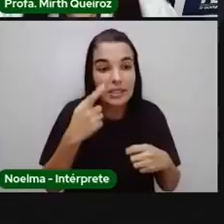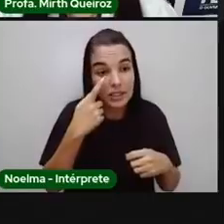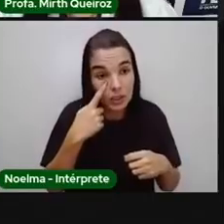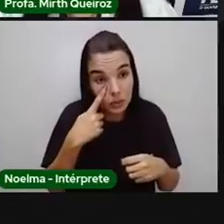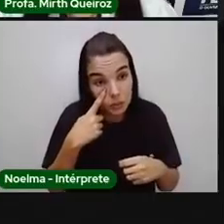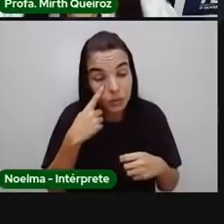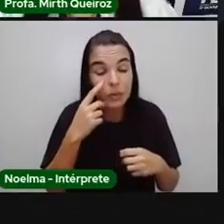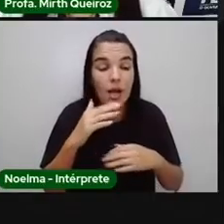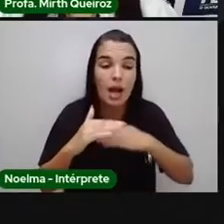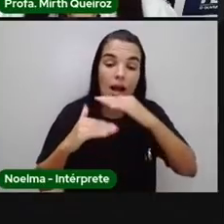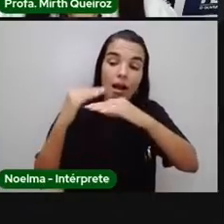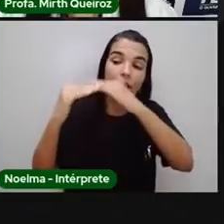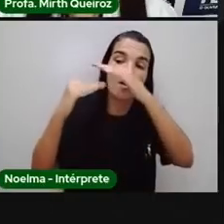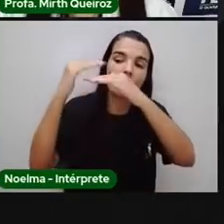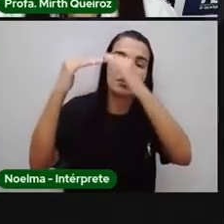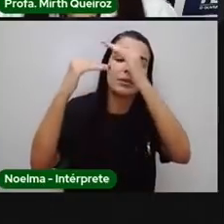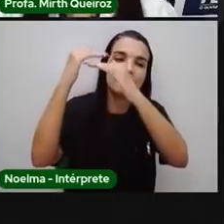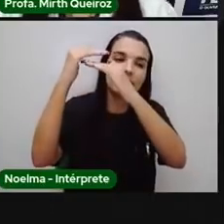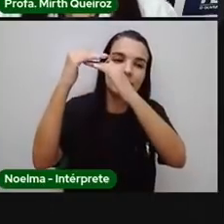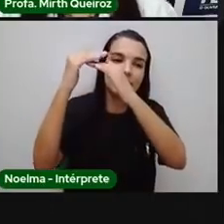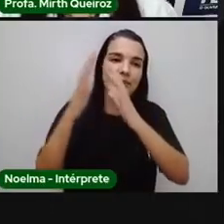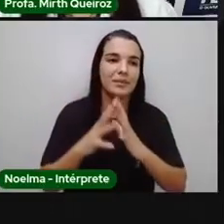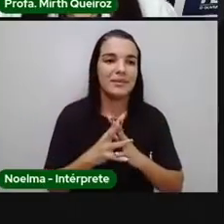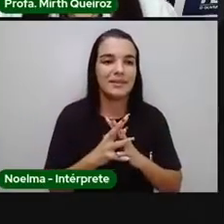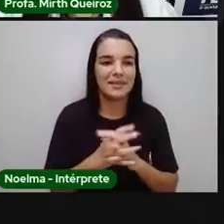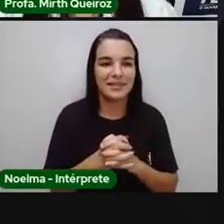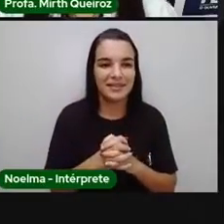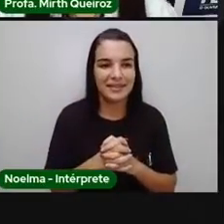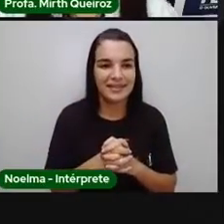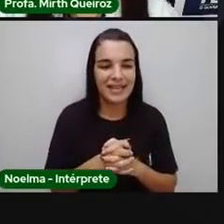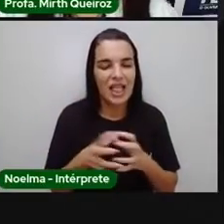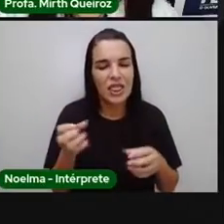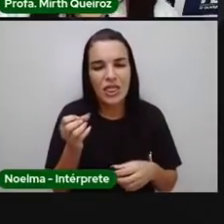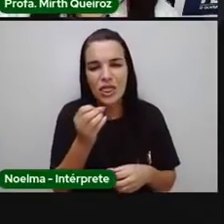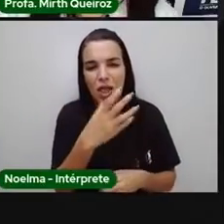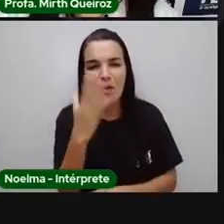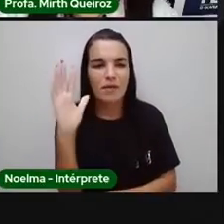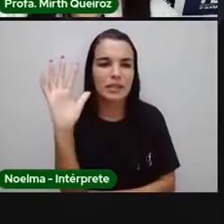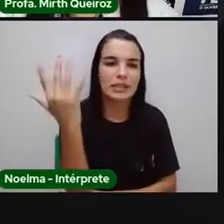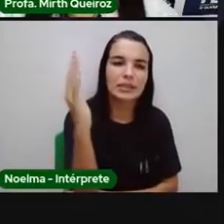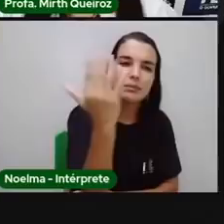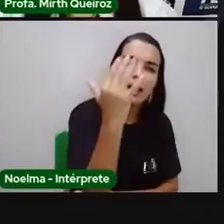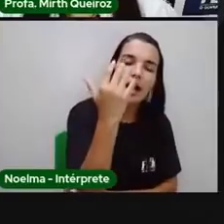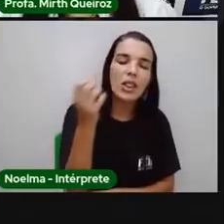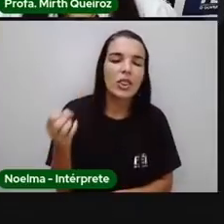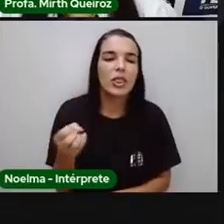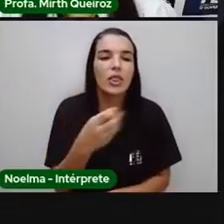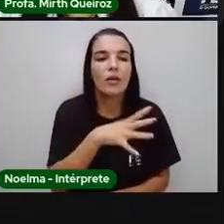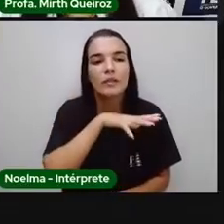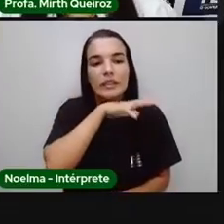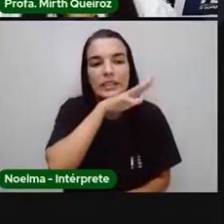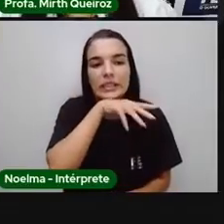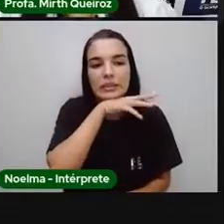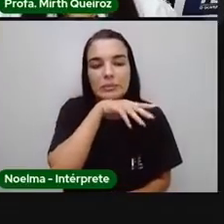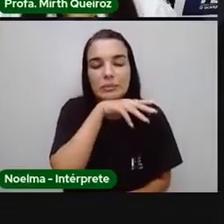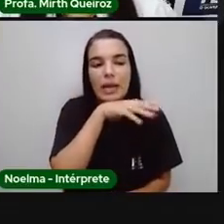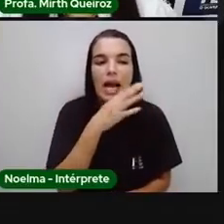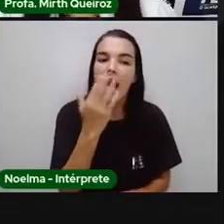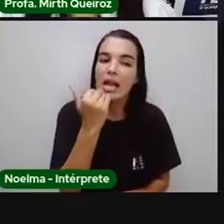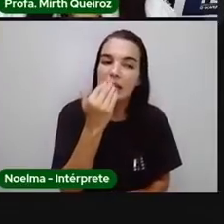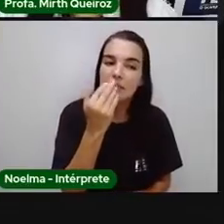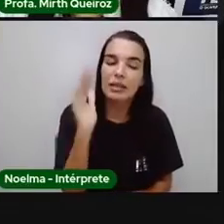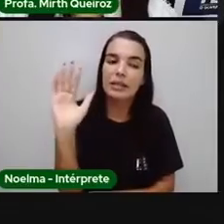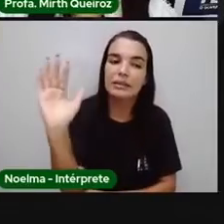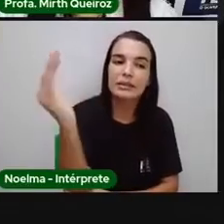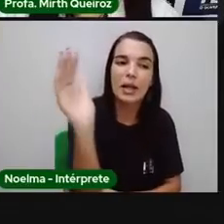com que continue esse suplo, né? Onde vai surgir novas plantas, vão surgir novos animais, para se alimentarem daquelas